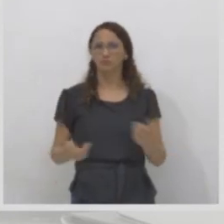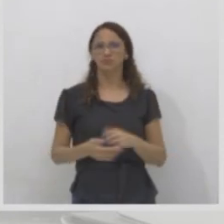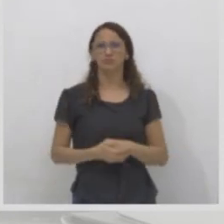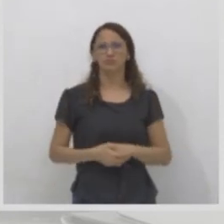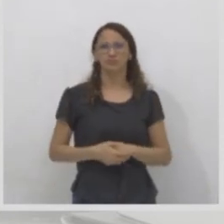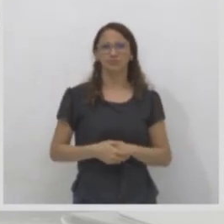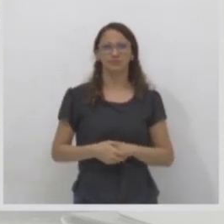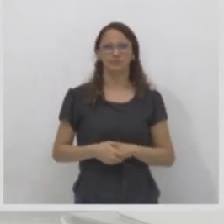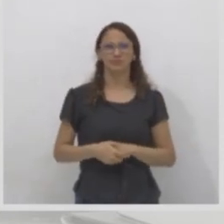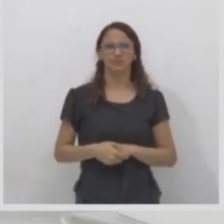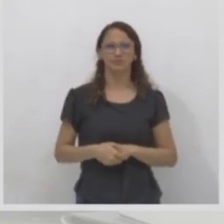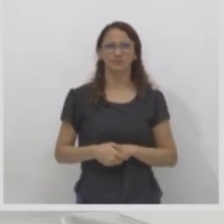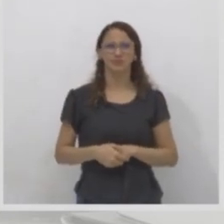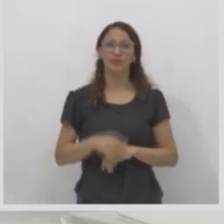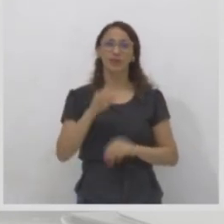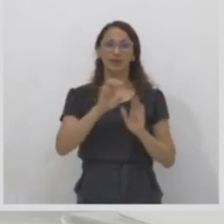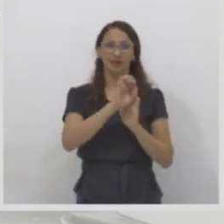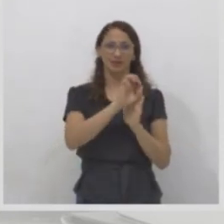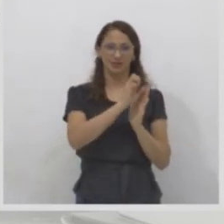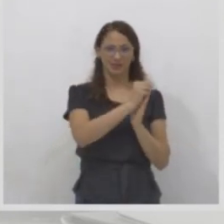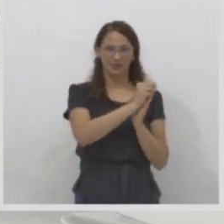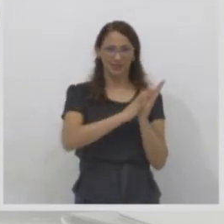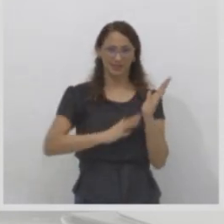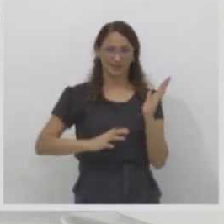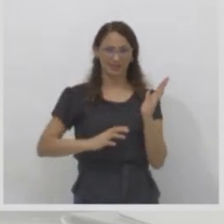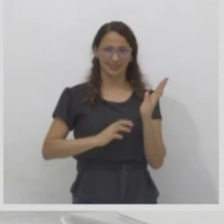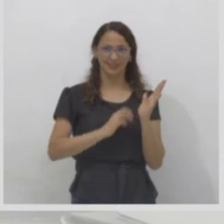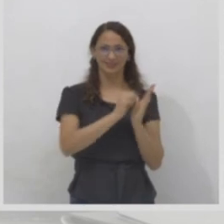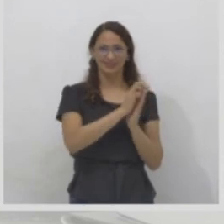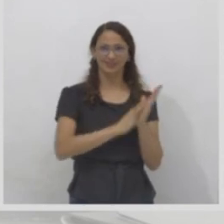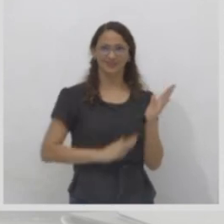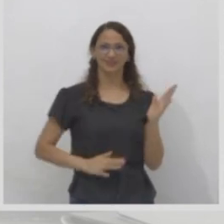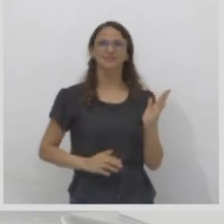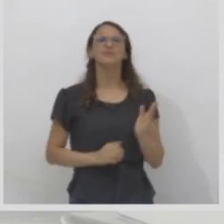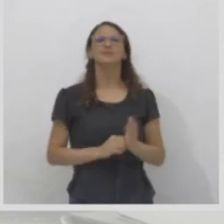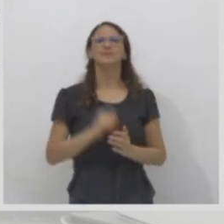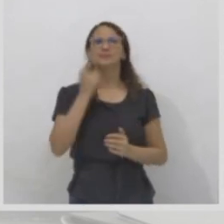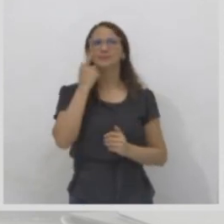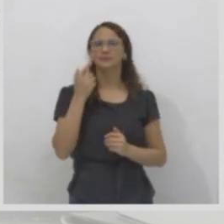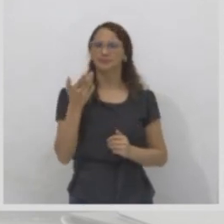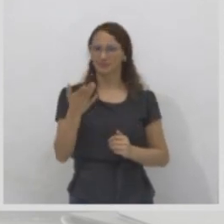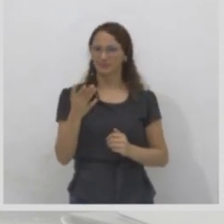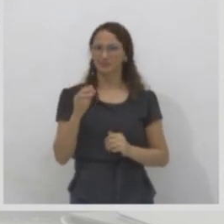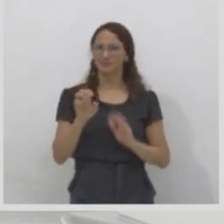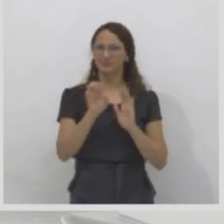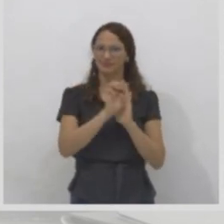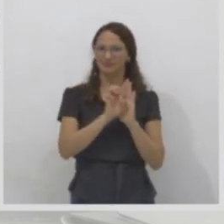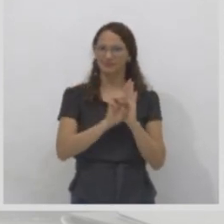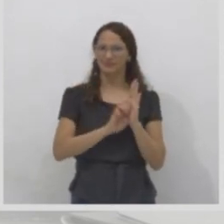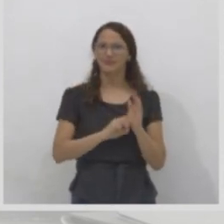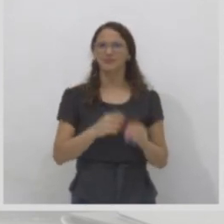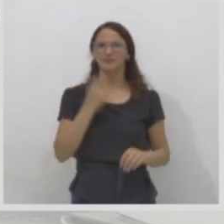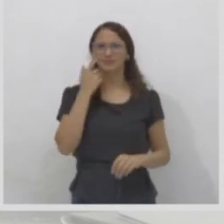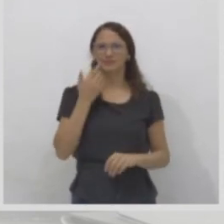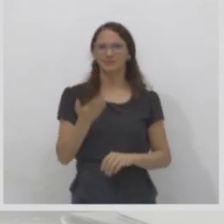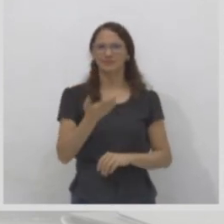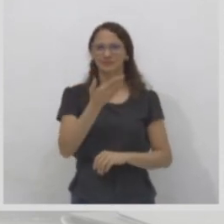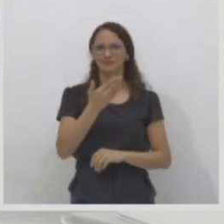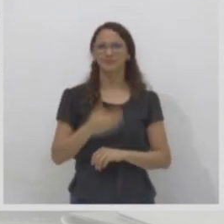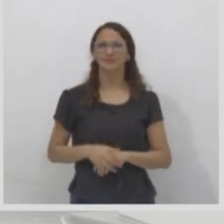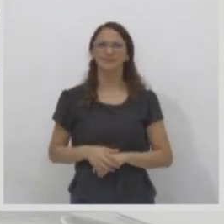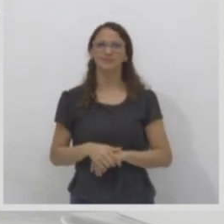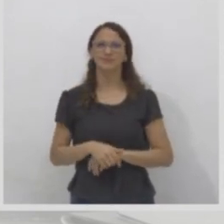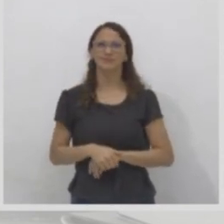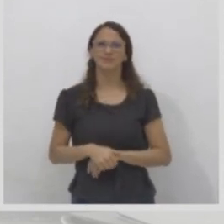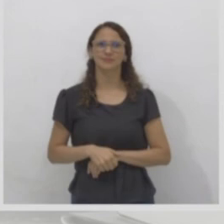Rapidinho? Uma questão só. Depois você vai fazer mais exercícios lá no blog da Prefeitura Educa Belém.